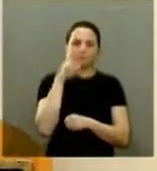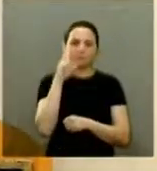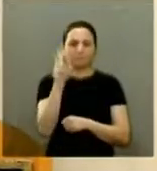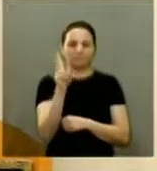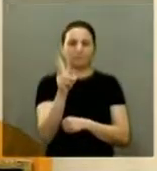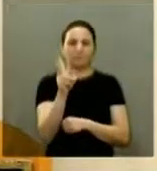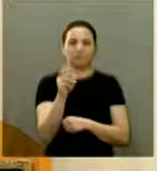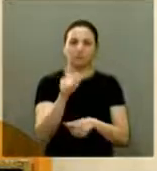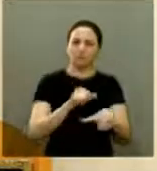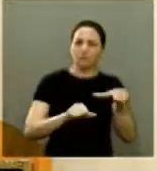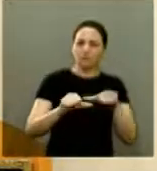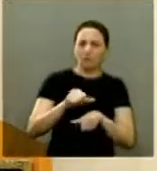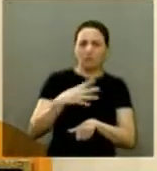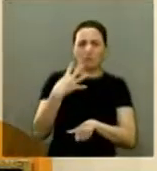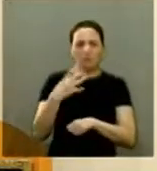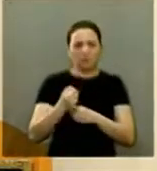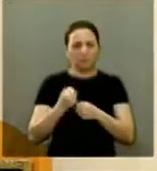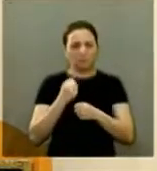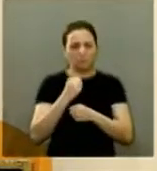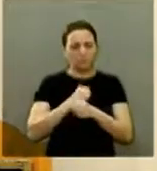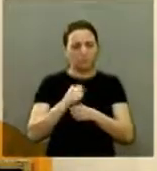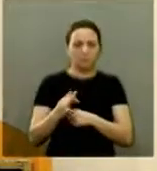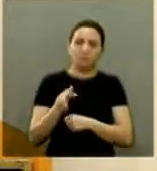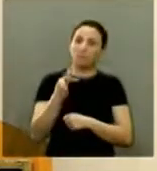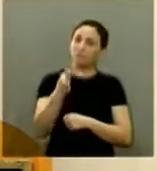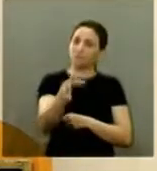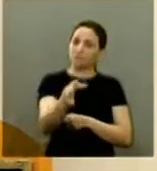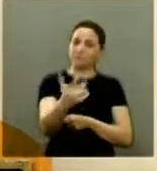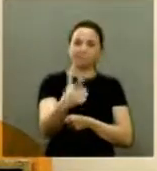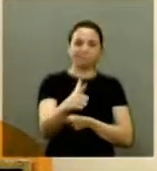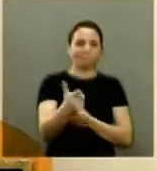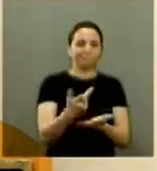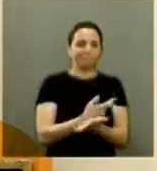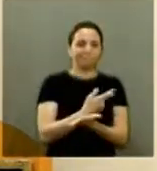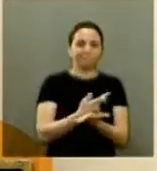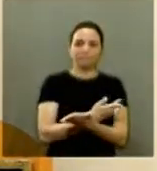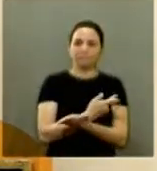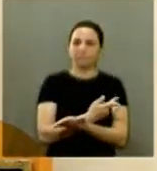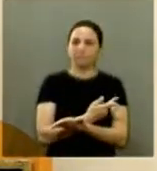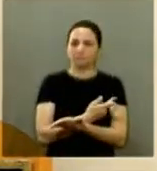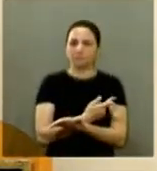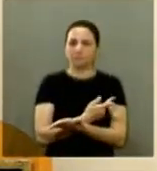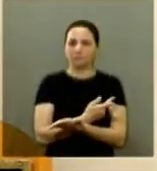não vai mudar nos próximos quatro anos eu acho que até difícil de apurar